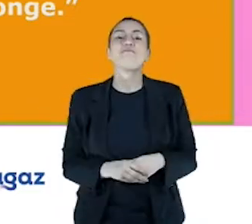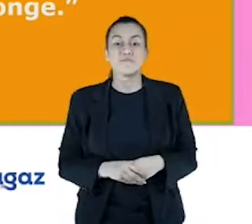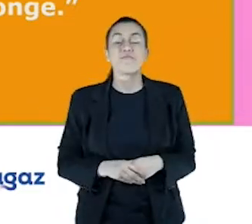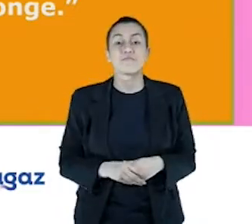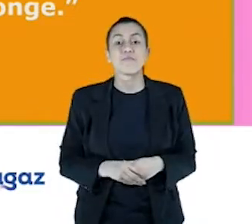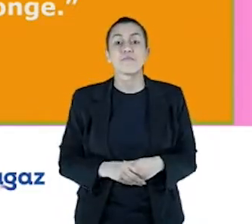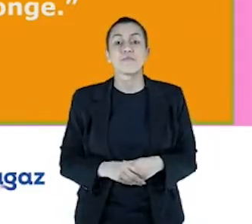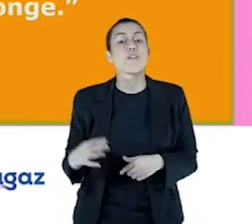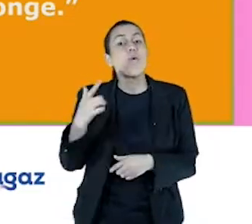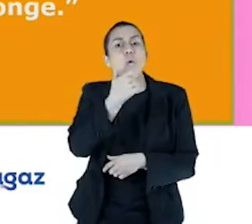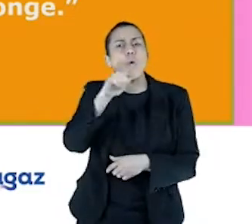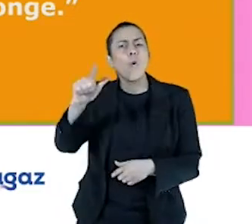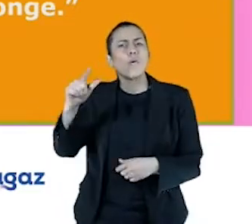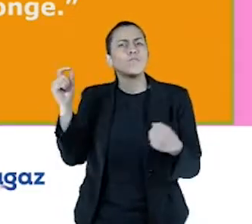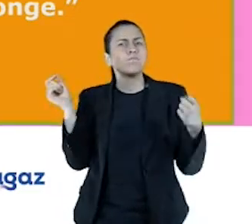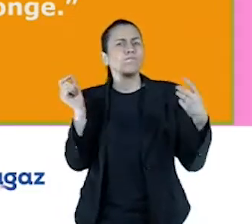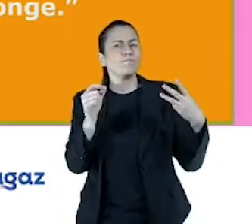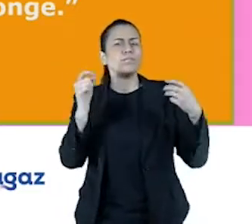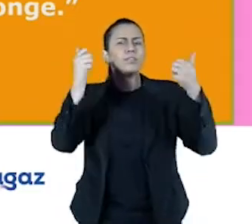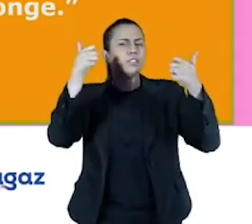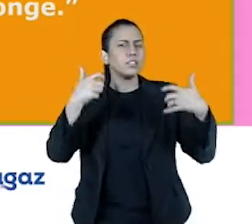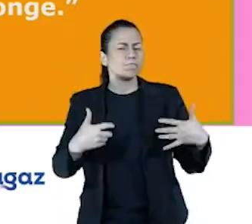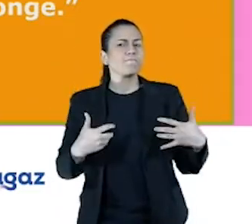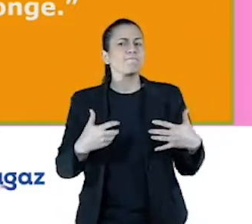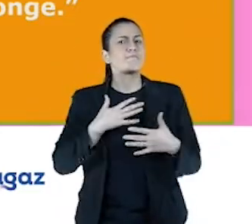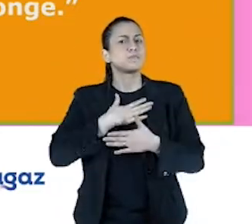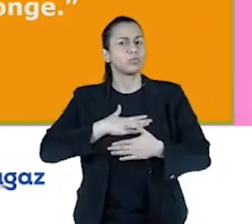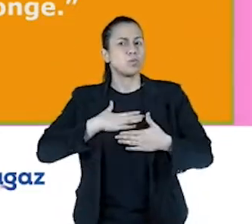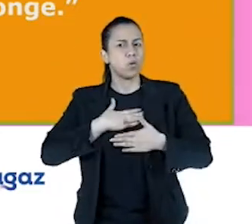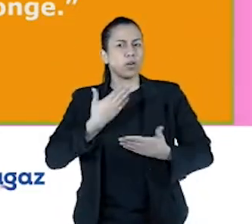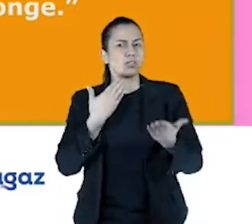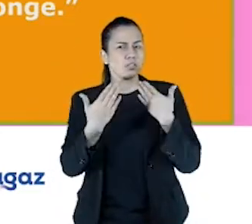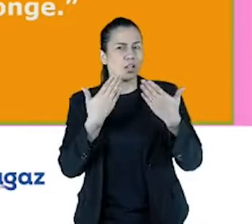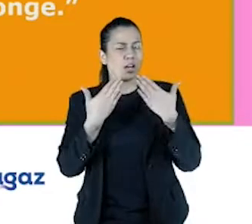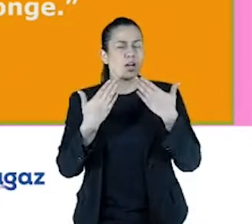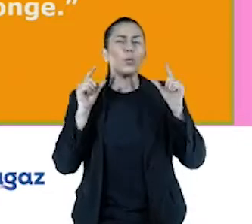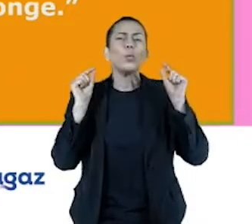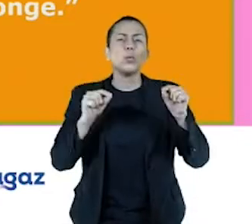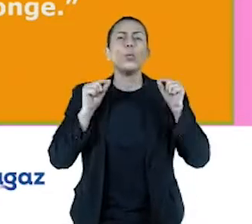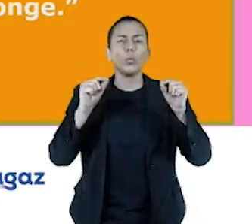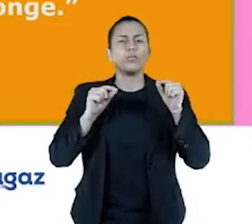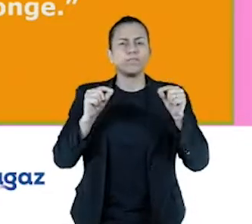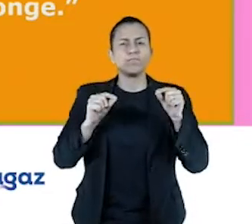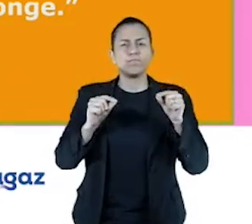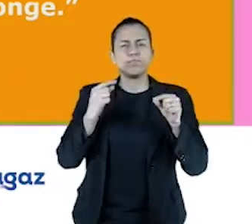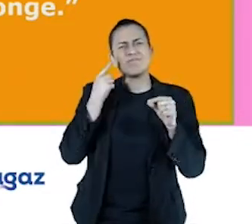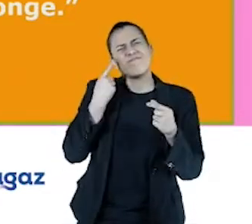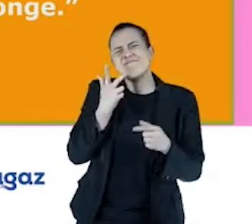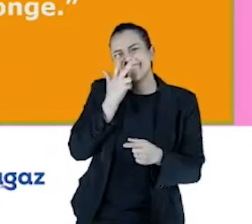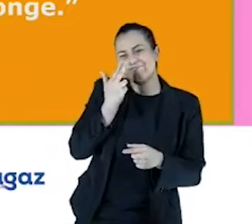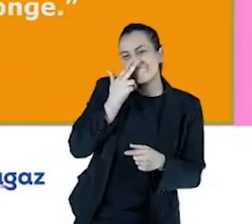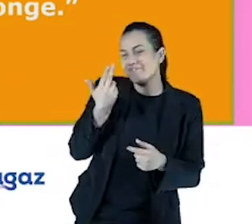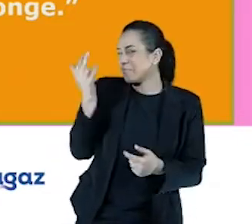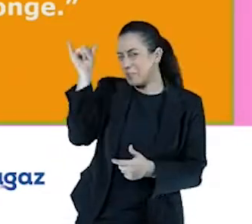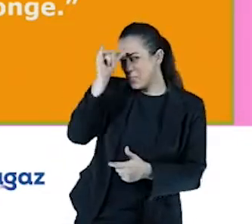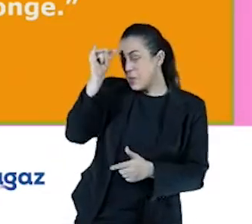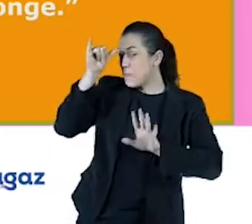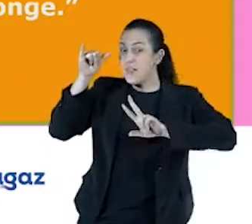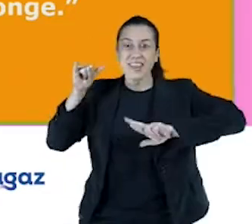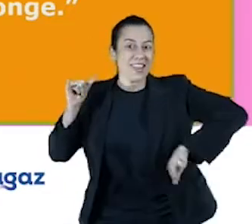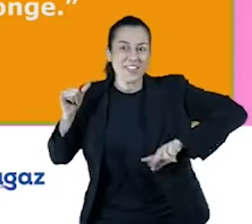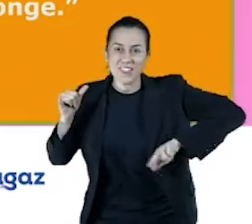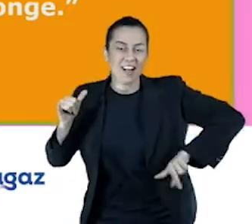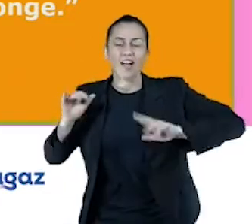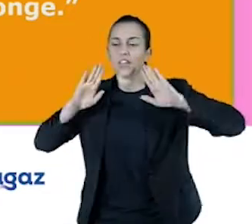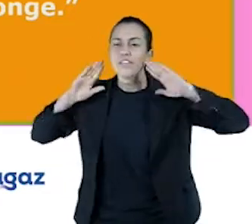E um outro ponto que eu queria, né, trazer para vocês, é, parece clichê, né, então, assim, quando a gente fala do